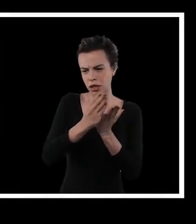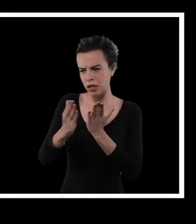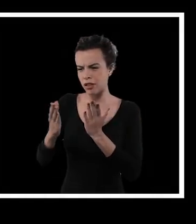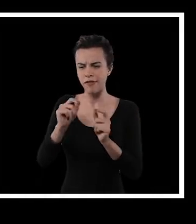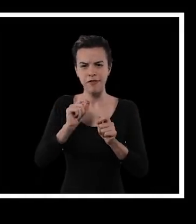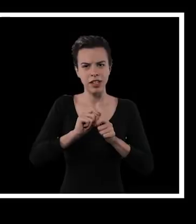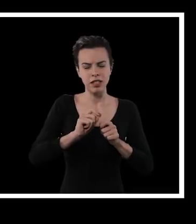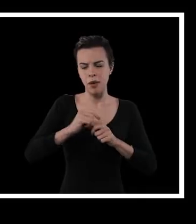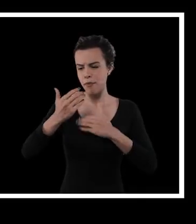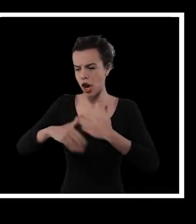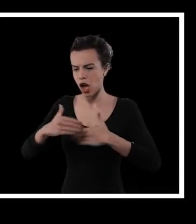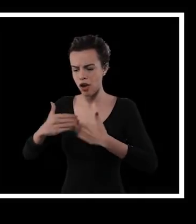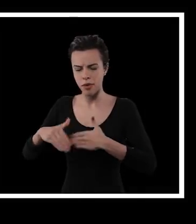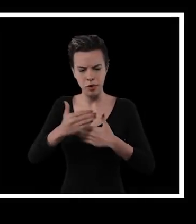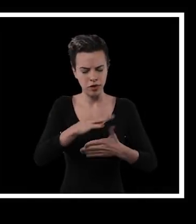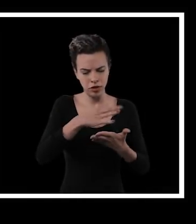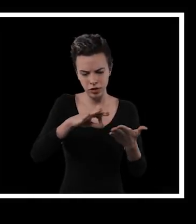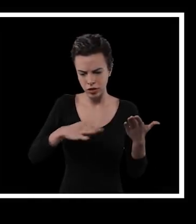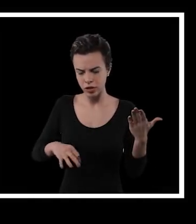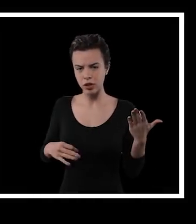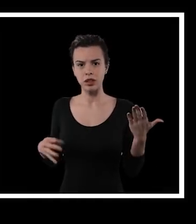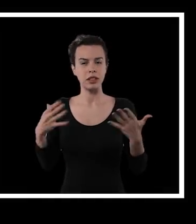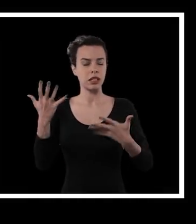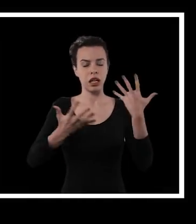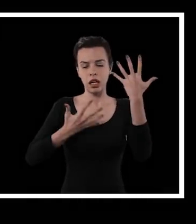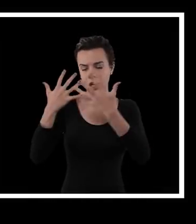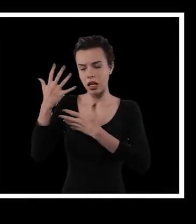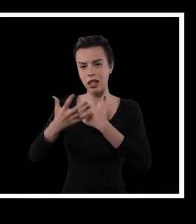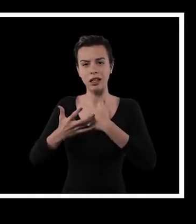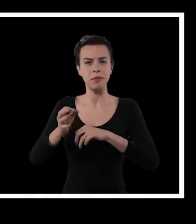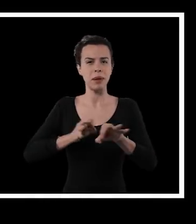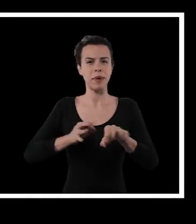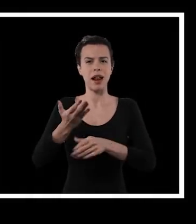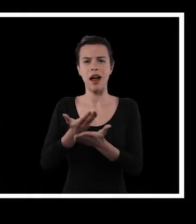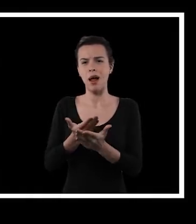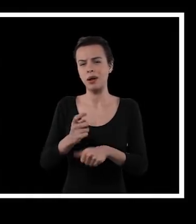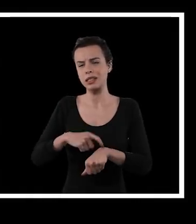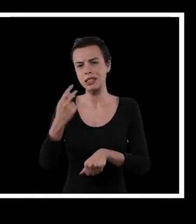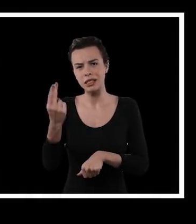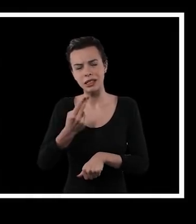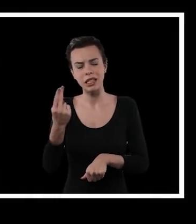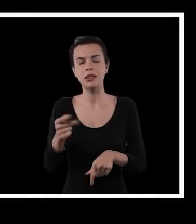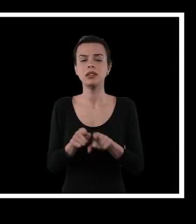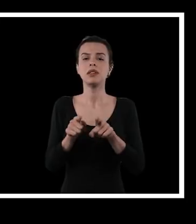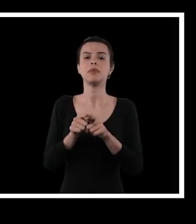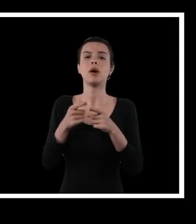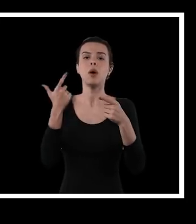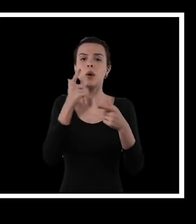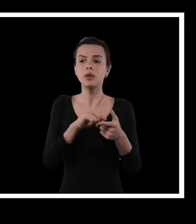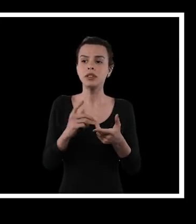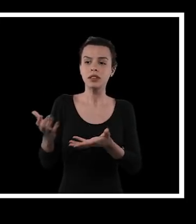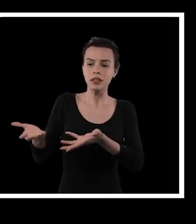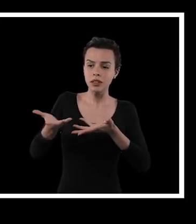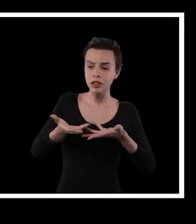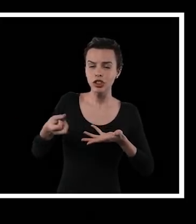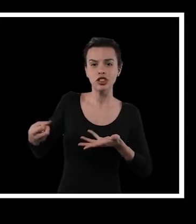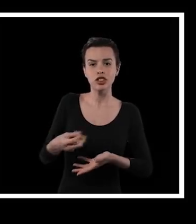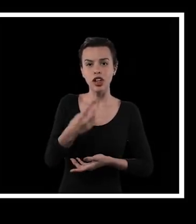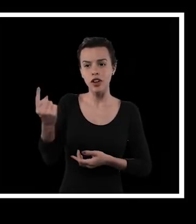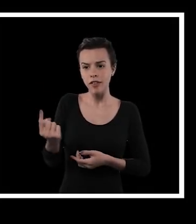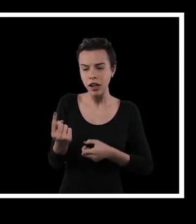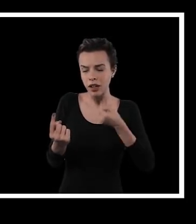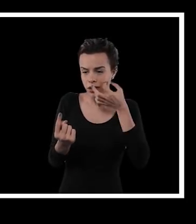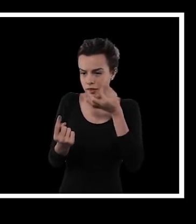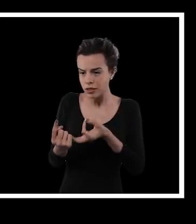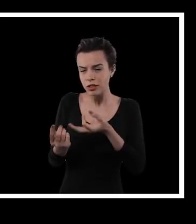15 rotinas pra cumprir, 35 mil provas pra fazer, não tem tempo nem de preparo de aula, quem dirá, de conseguir abrir espaço pra incluir alguém